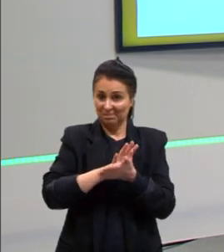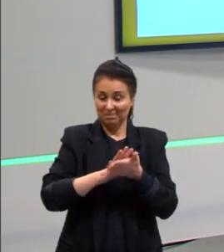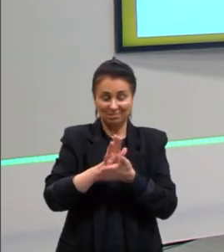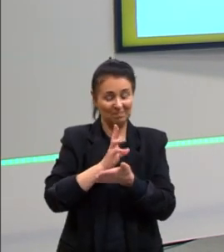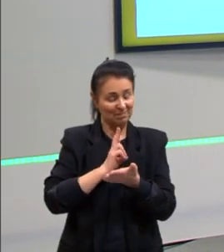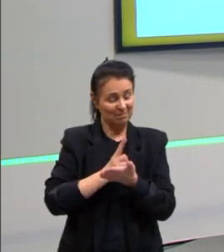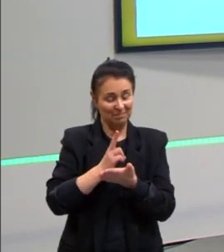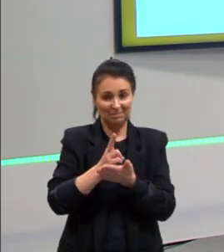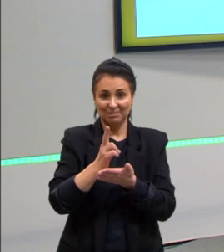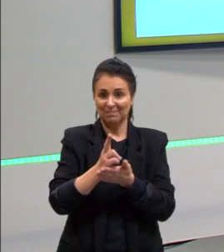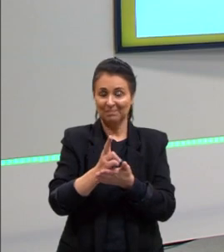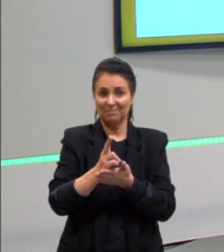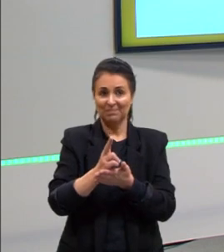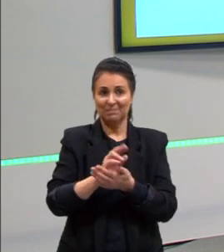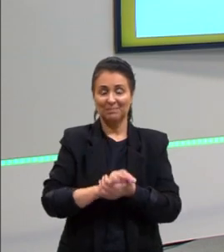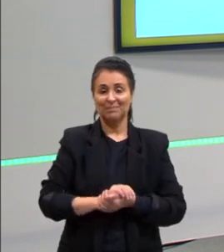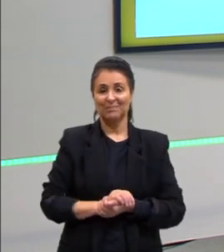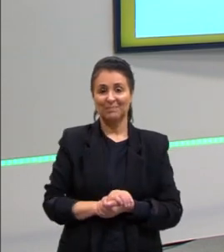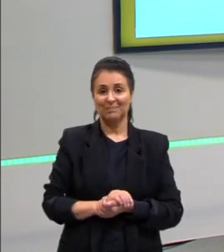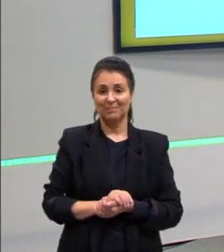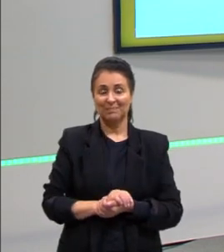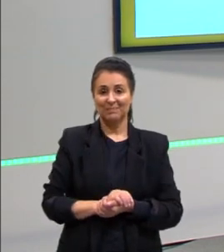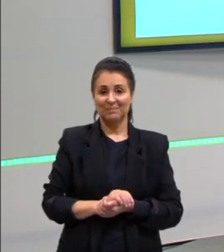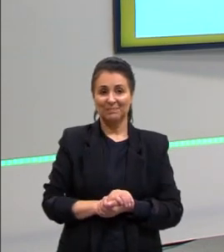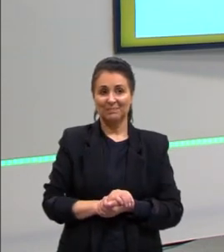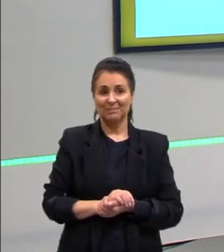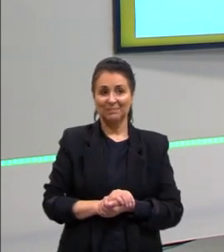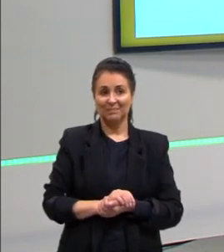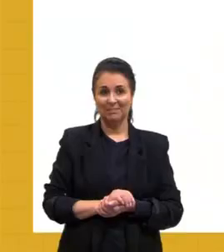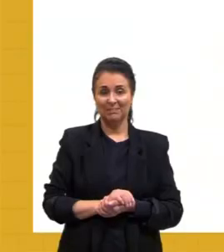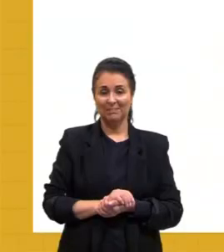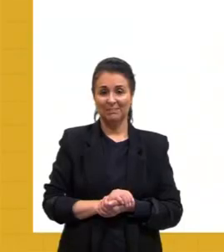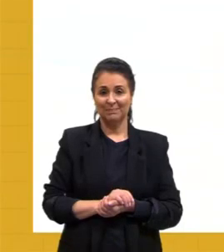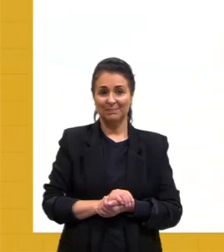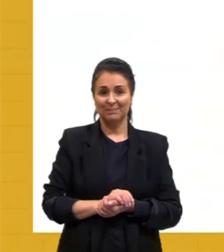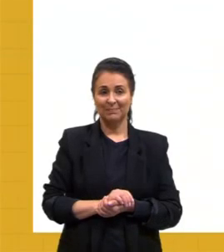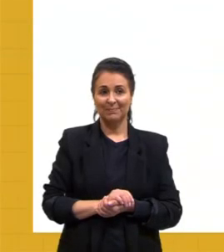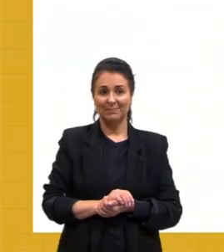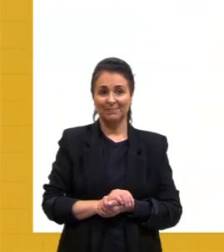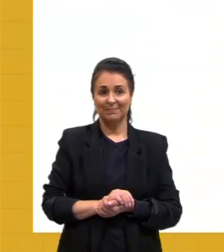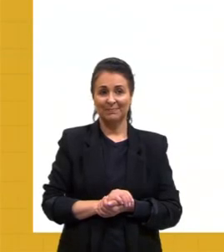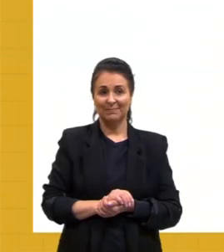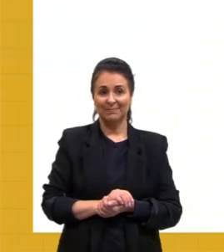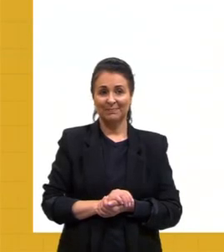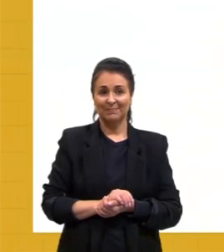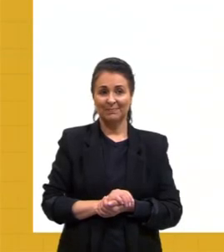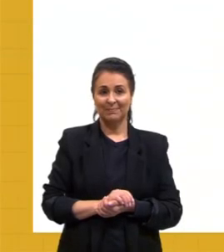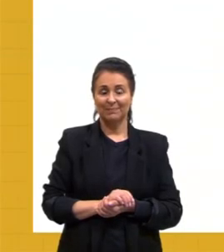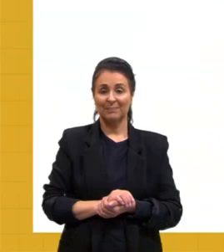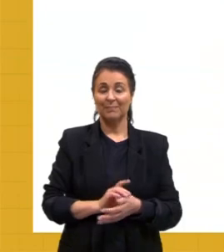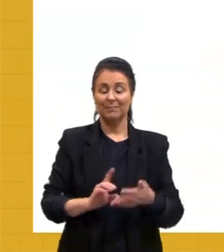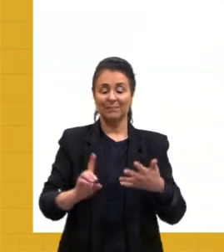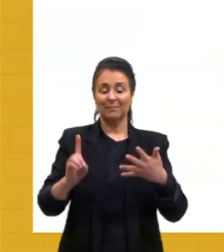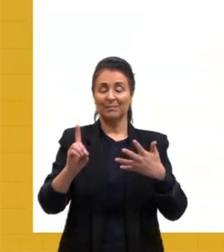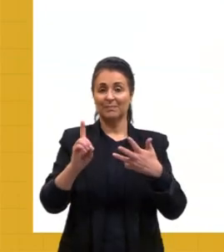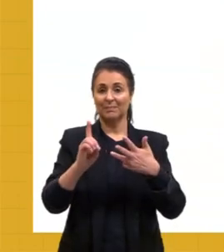mesma sequência. Vai parar só aqui. Então, a sequência de 6. letra D.